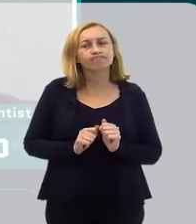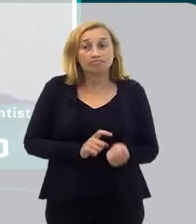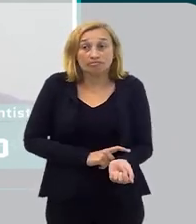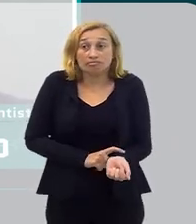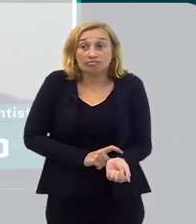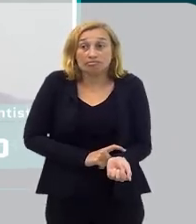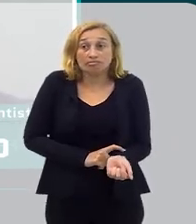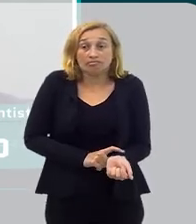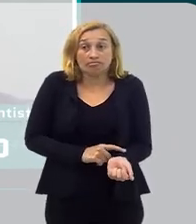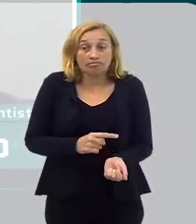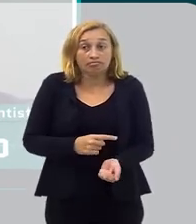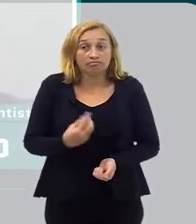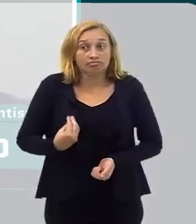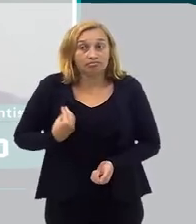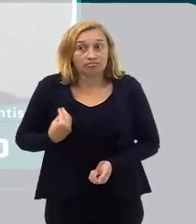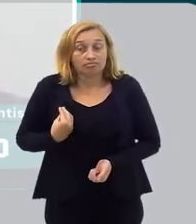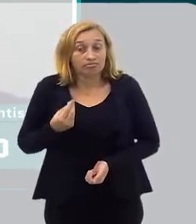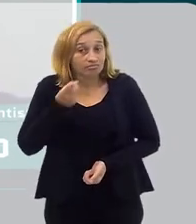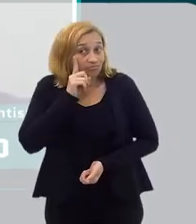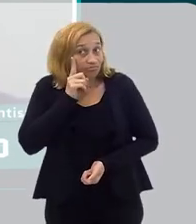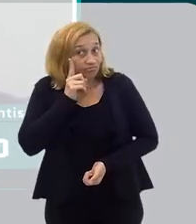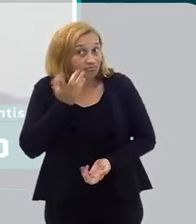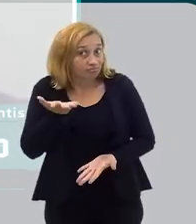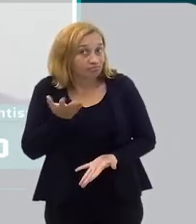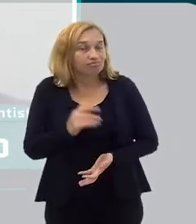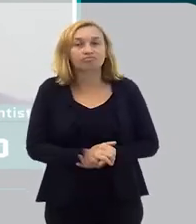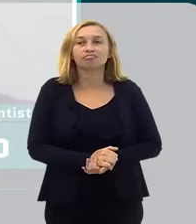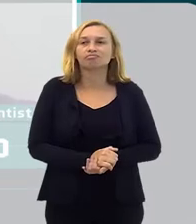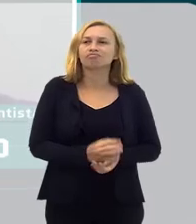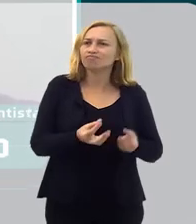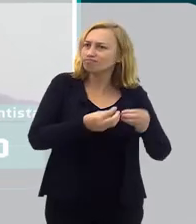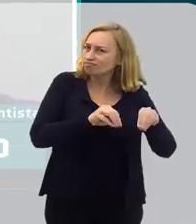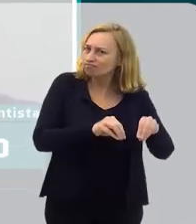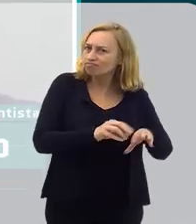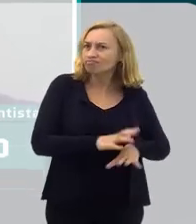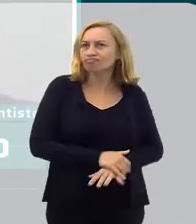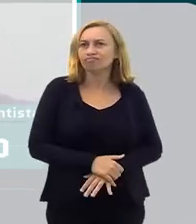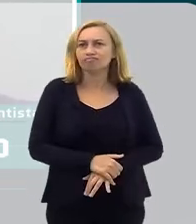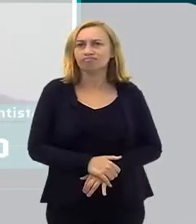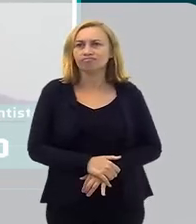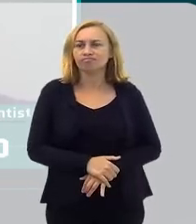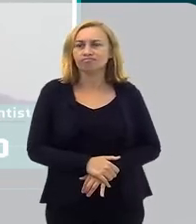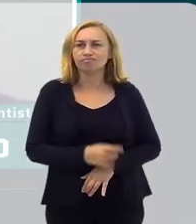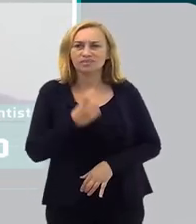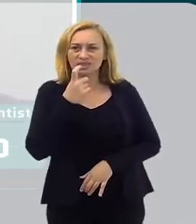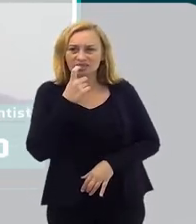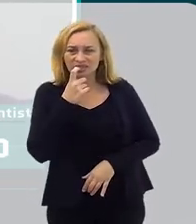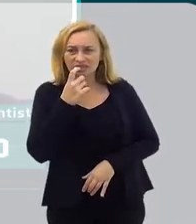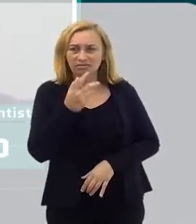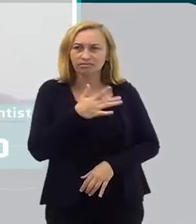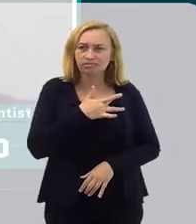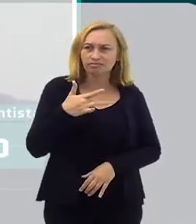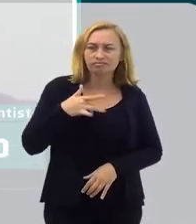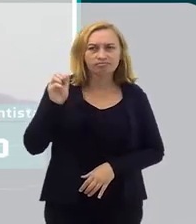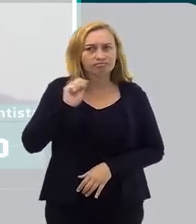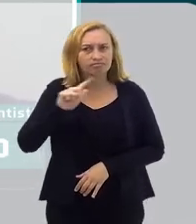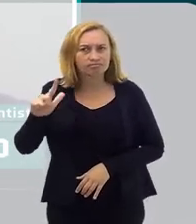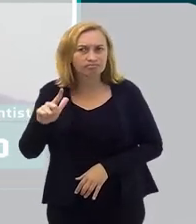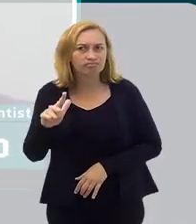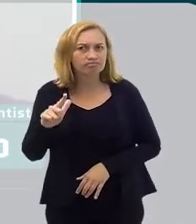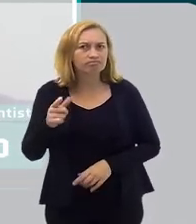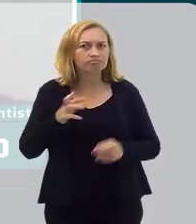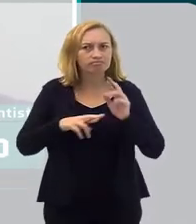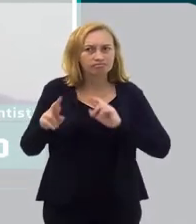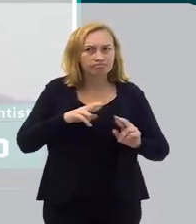né, que a gente vive cotidianamente, são prejudiciais para os dentes, para a nossa saúde bucal?